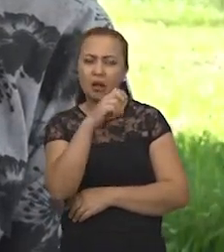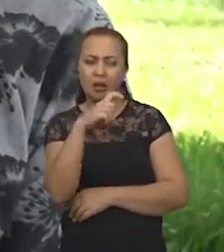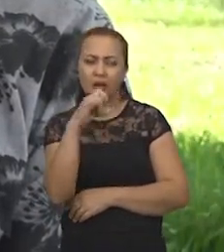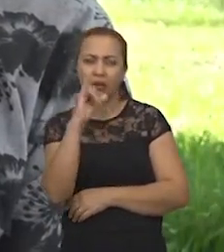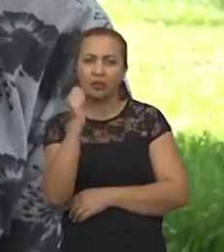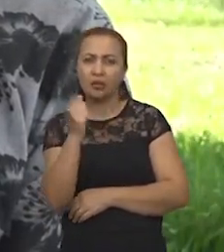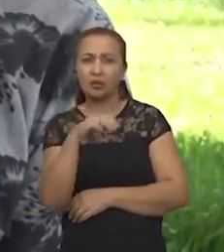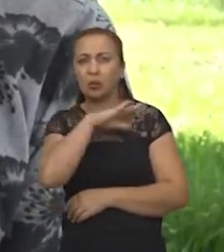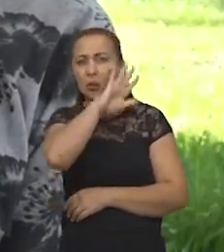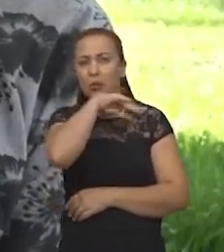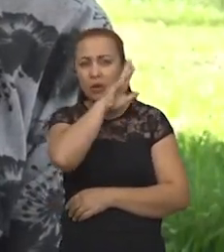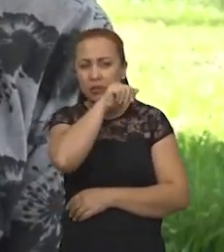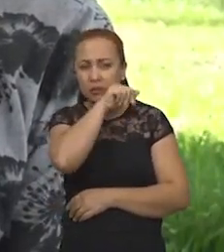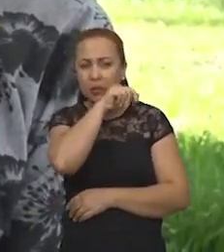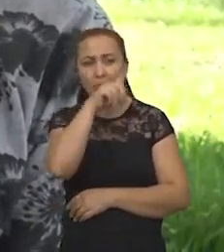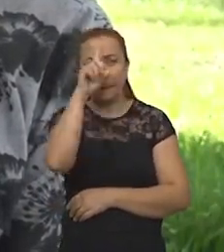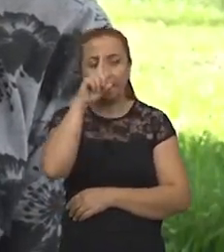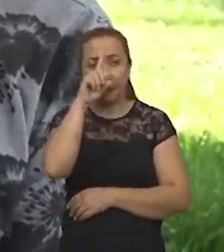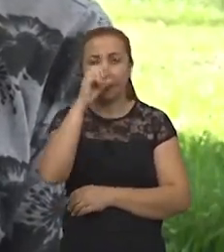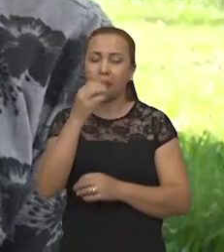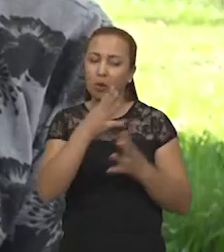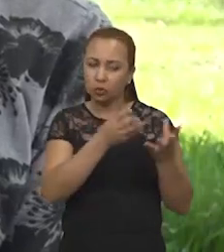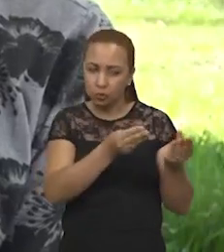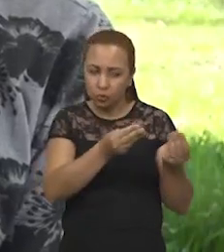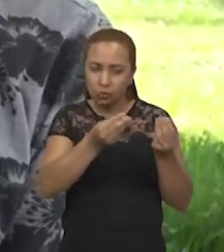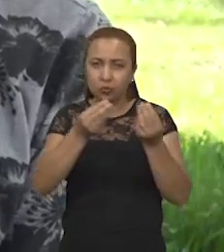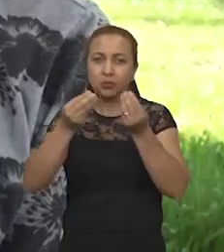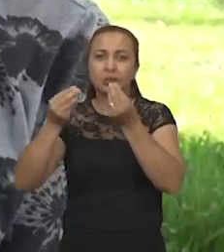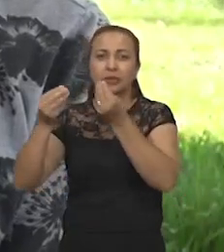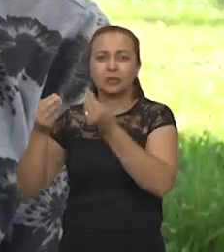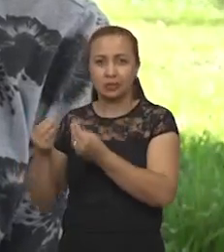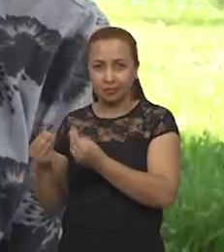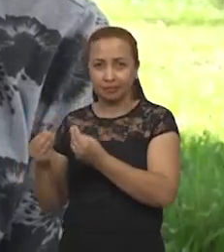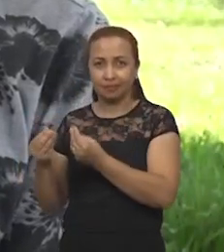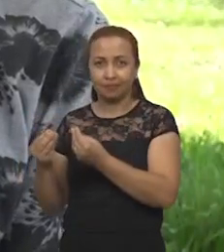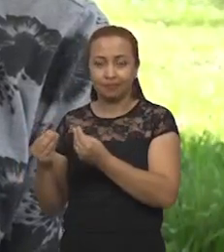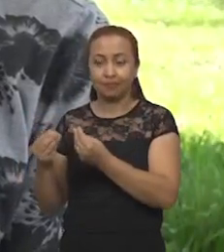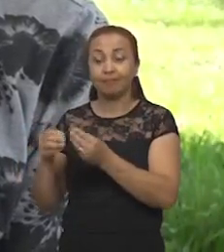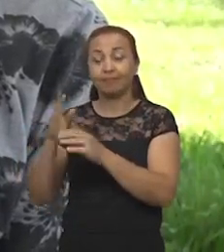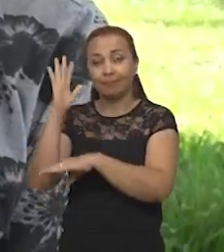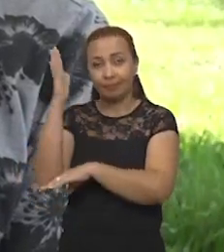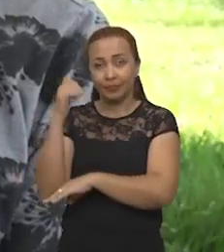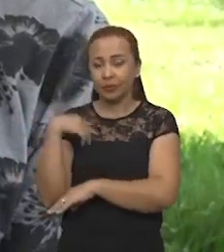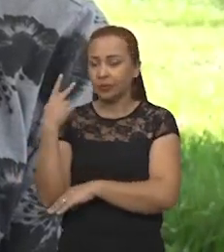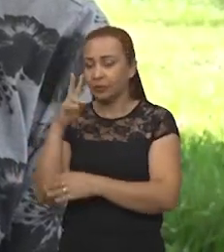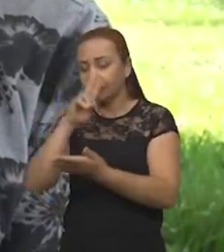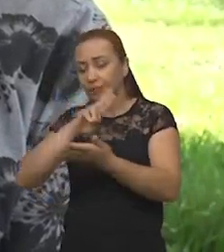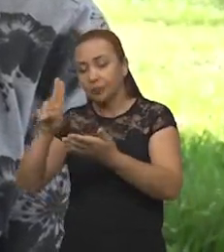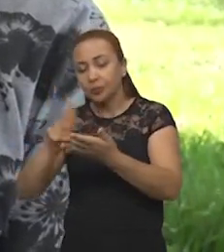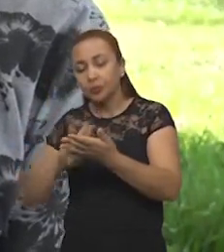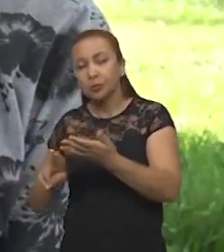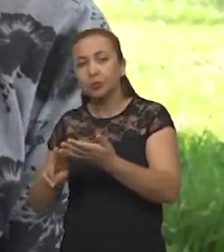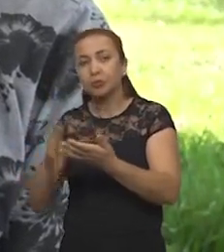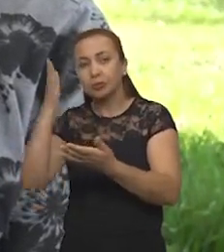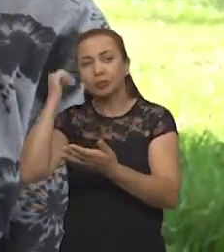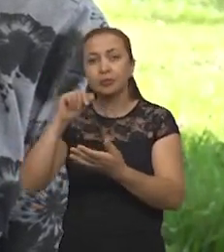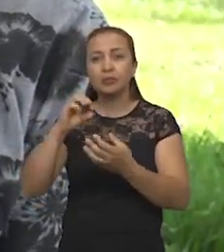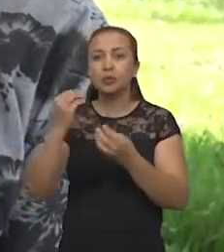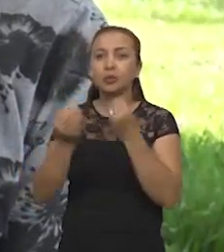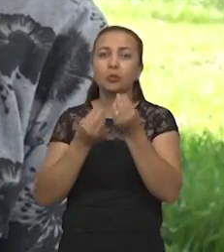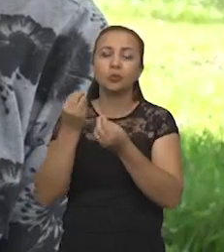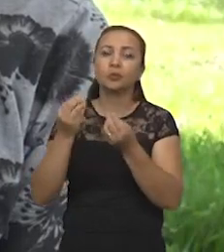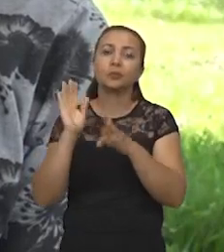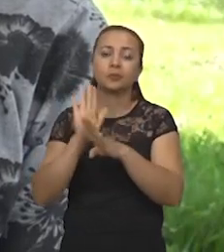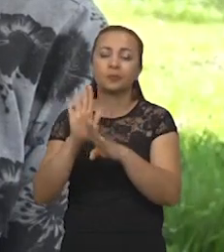um animal que ele observou, ele pode trazer no herbário e a gente vai fazer a identificação e ele vai